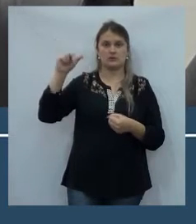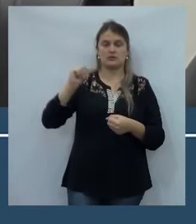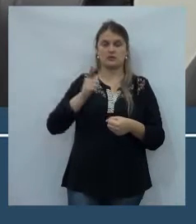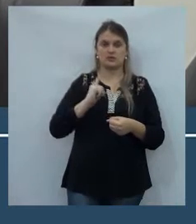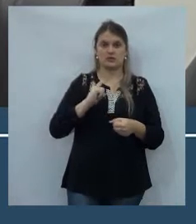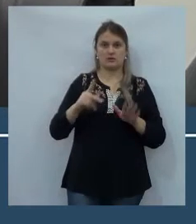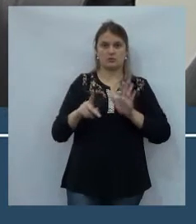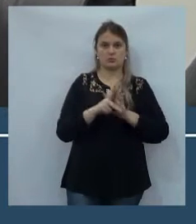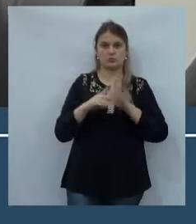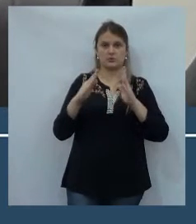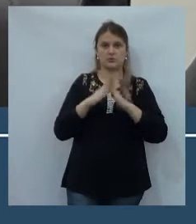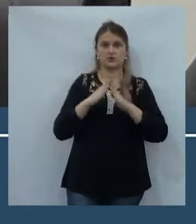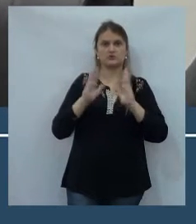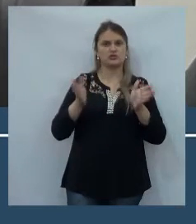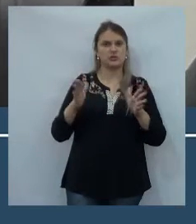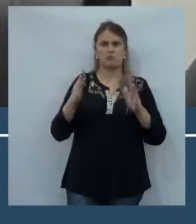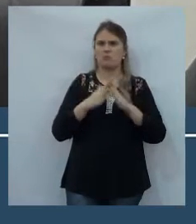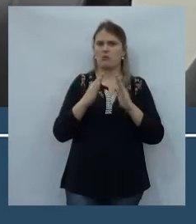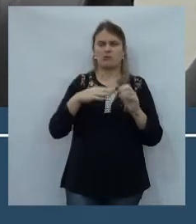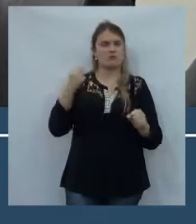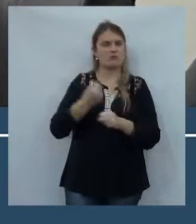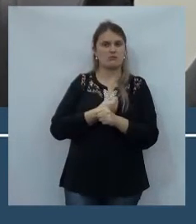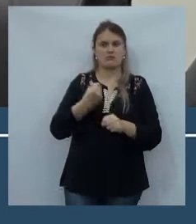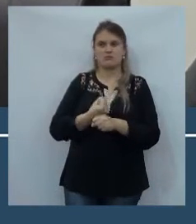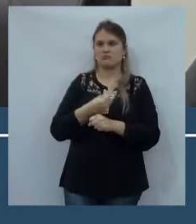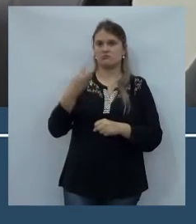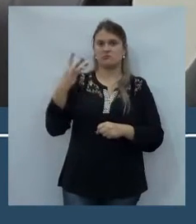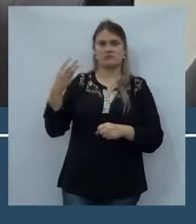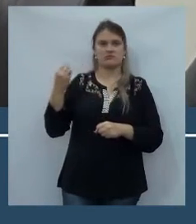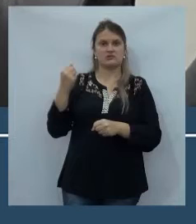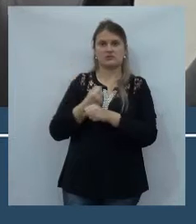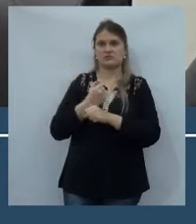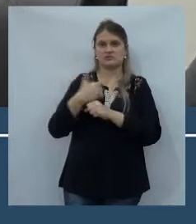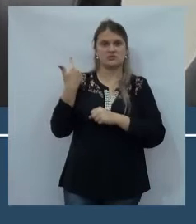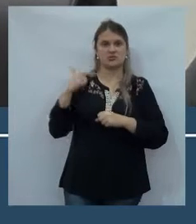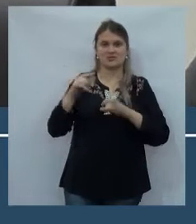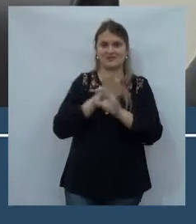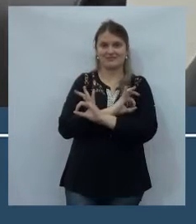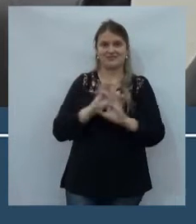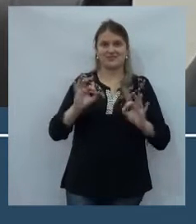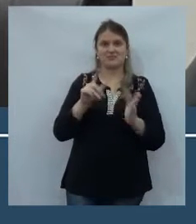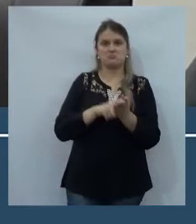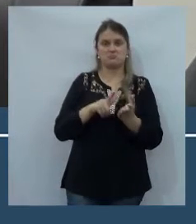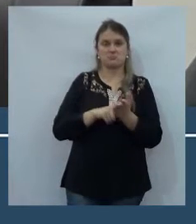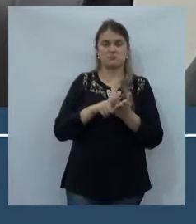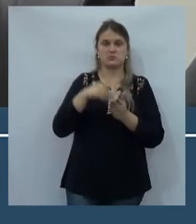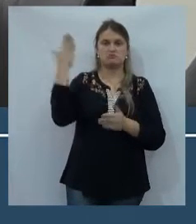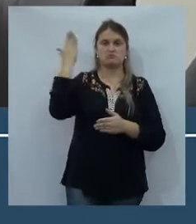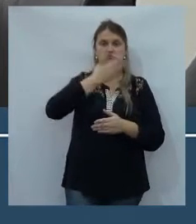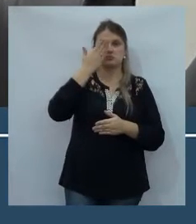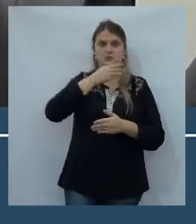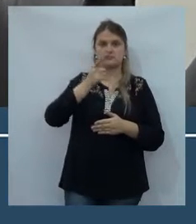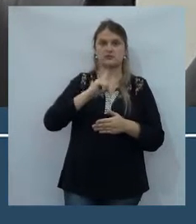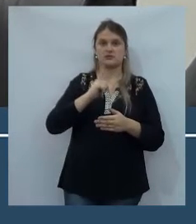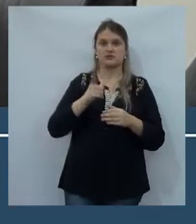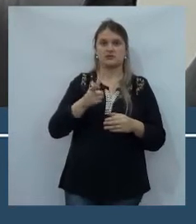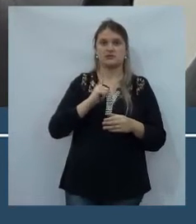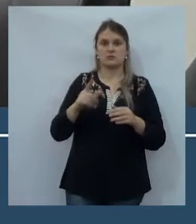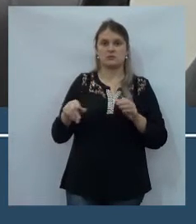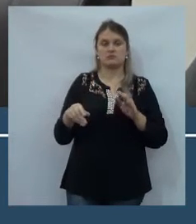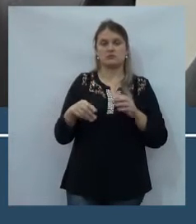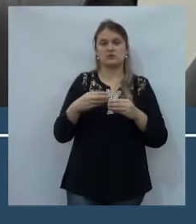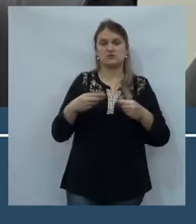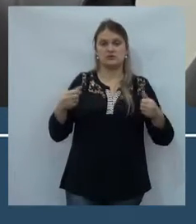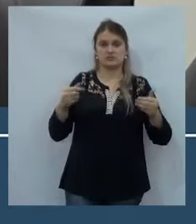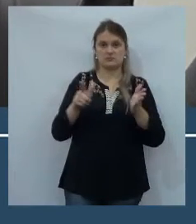casas, moram ali há mais de 30 anos e não conseguem ter esse documento de posse, que seria a escritura.